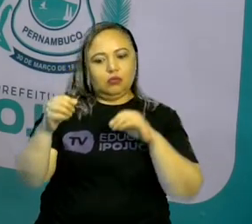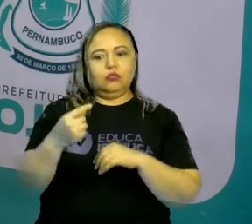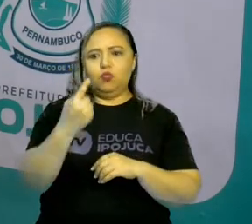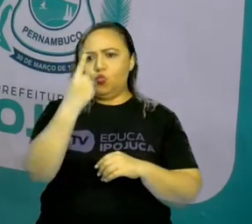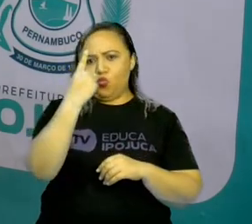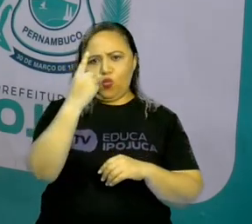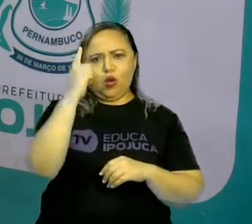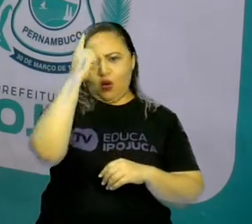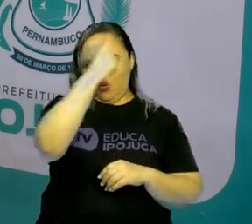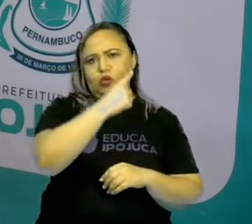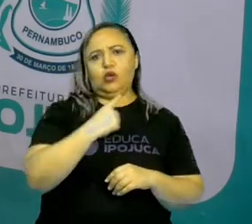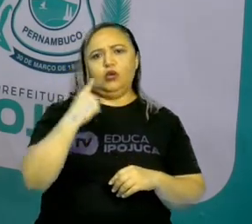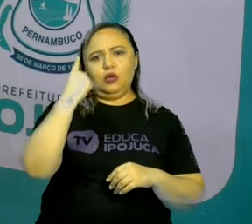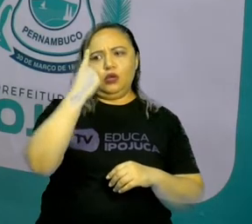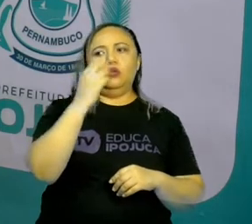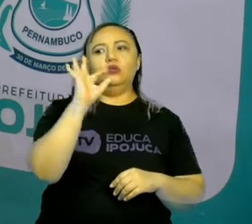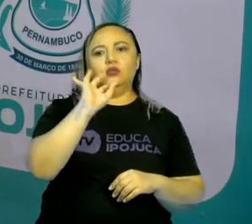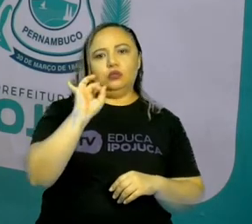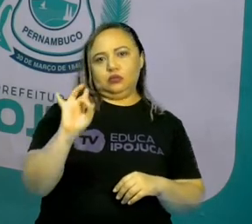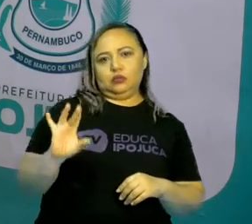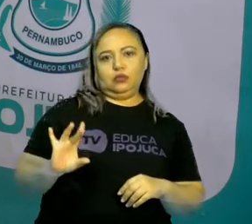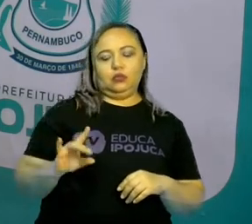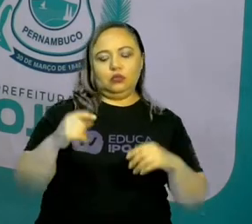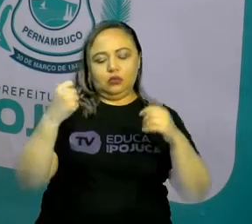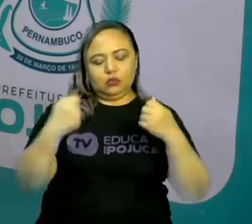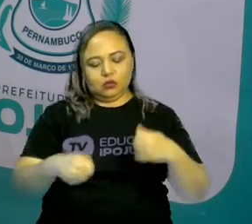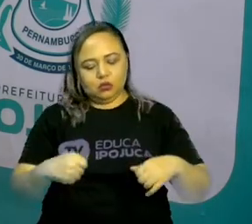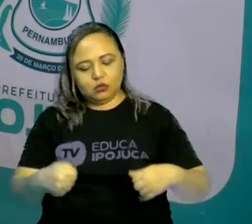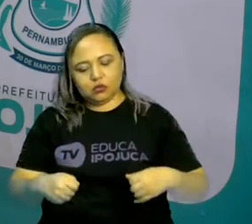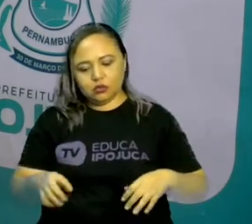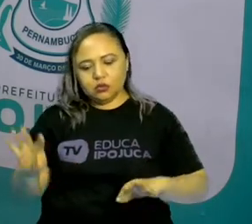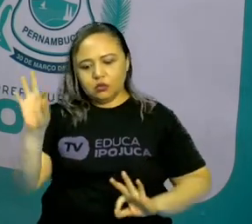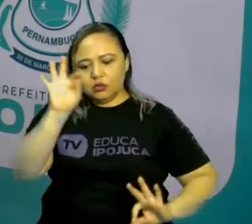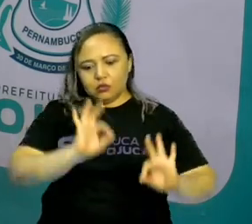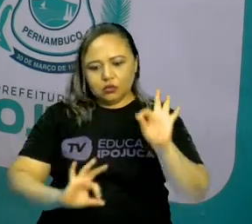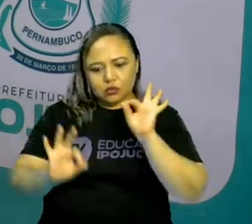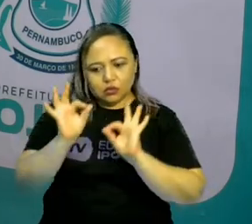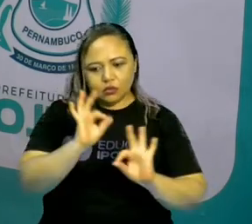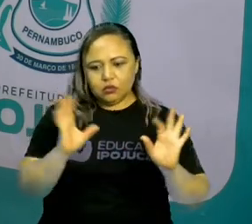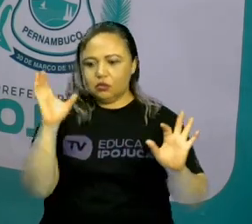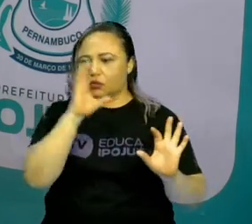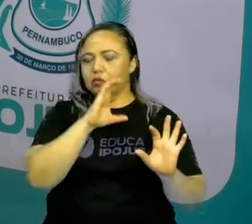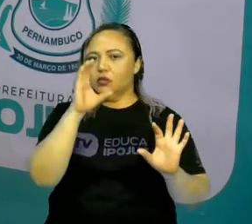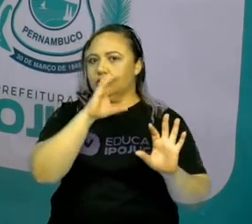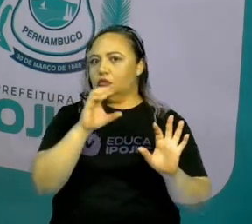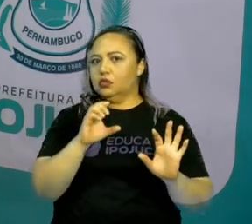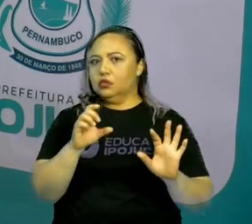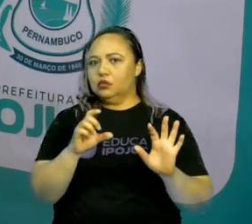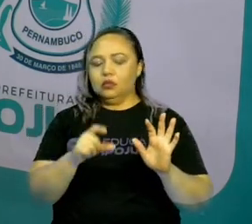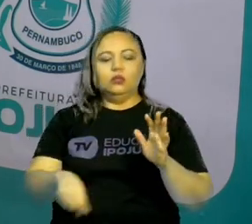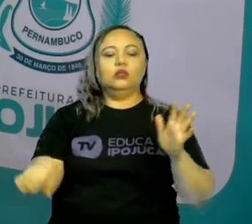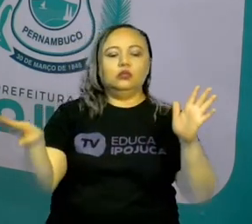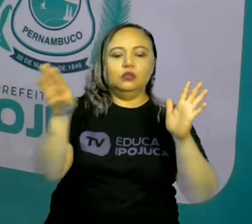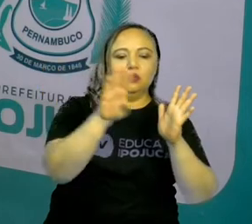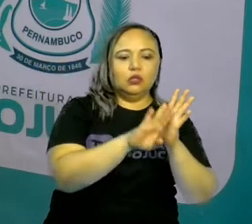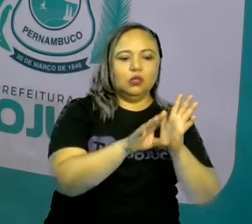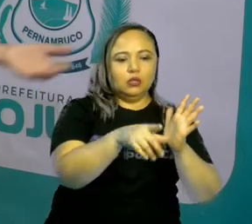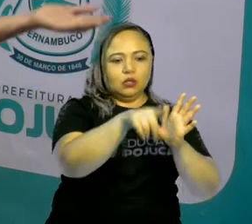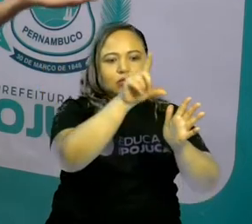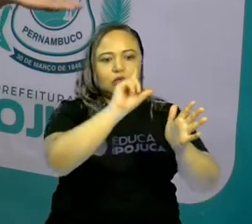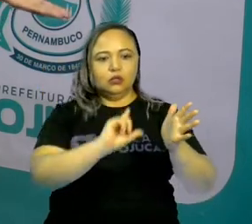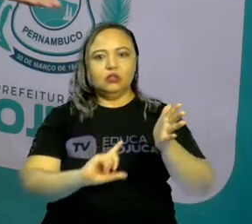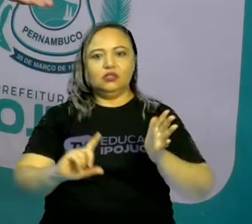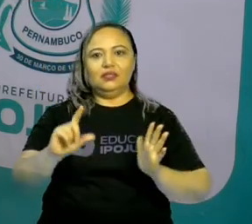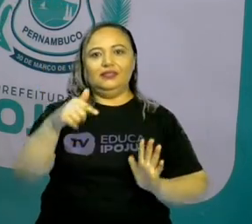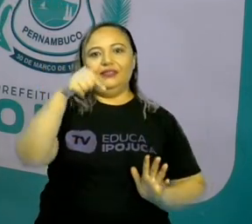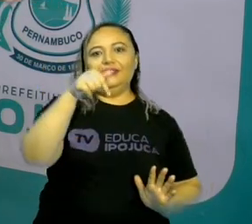para poder fazer todas as atividades e chegar lá antes de 7 horas na escola. Porque